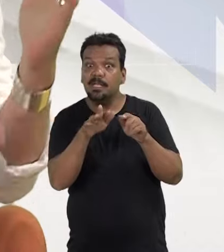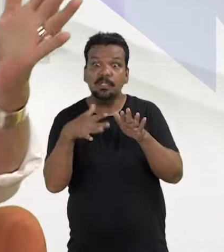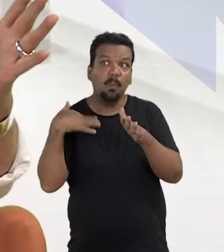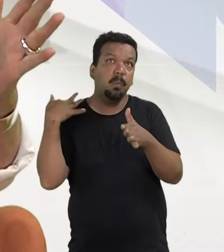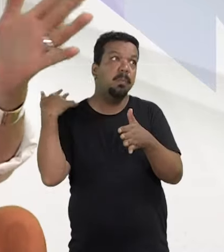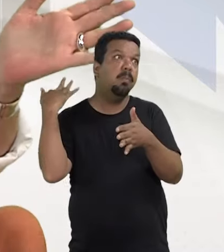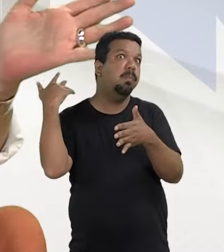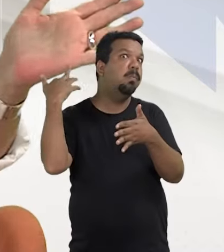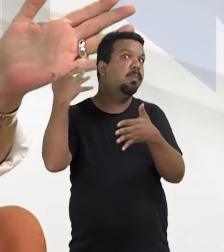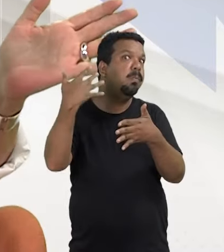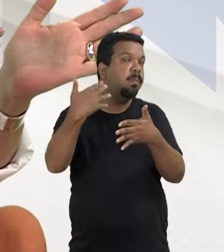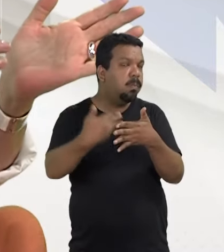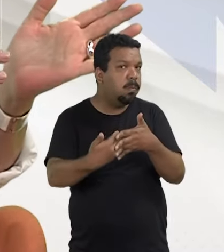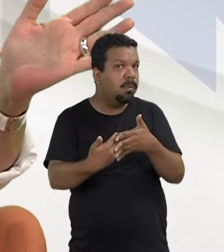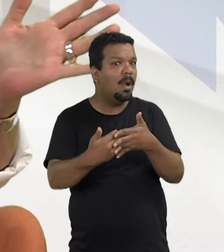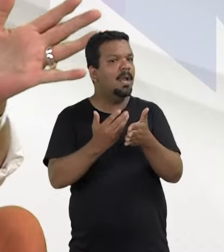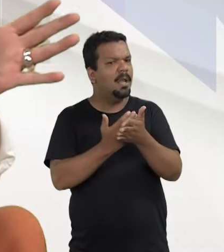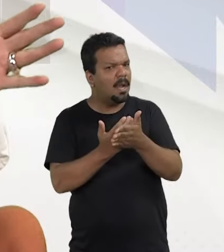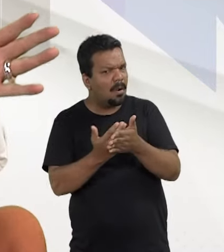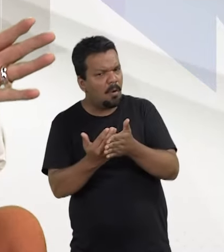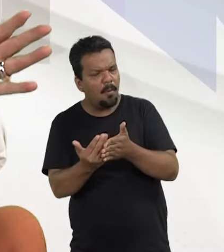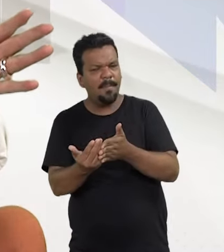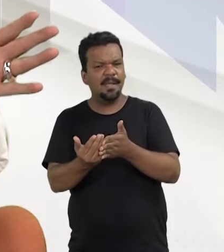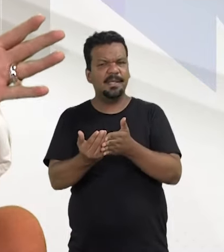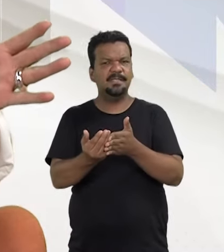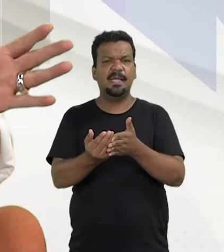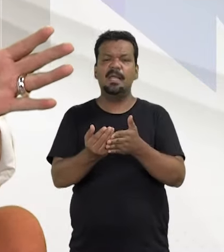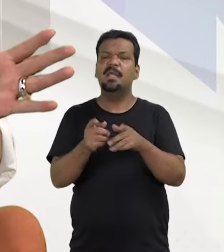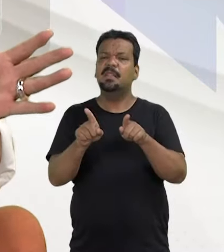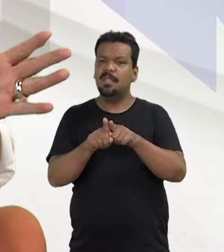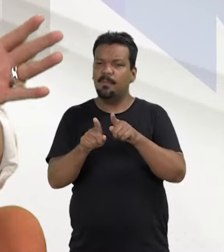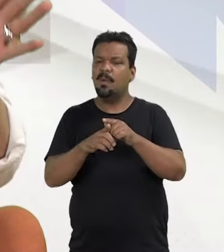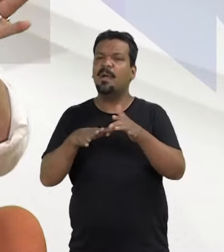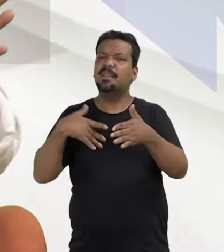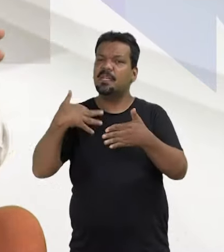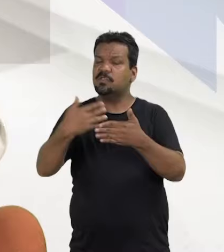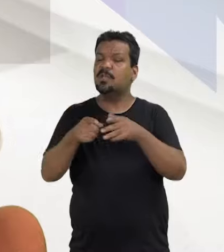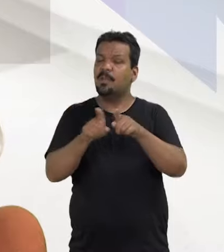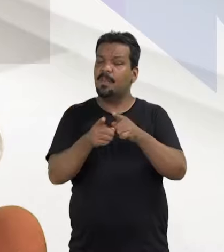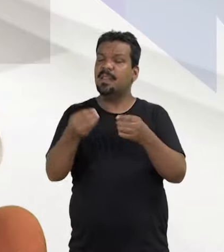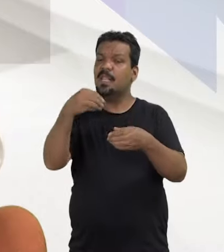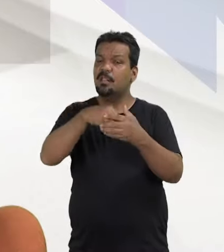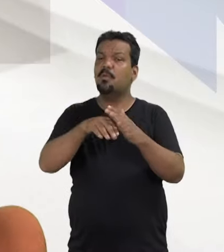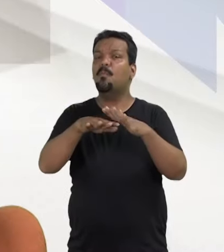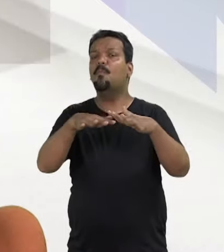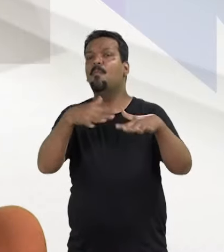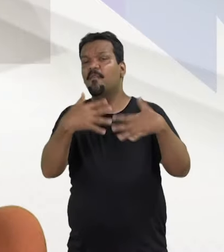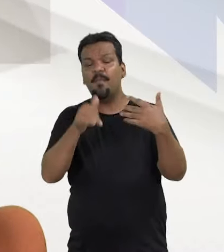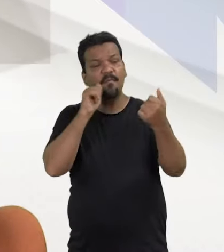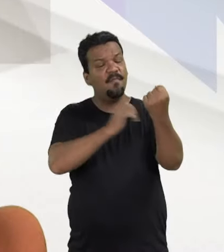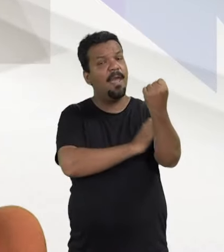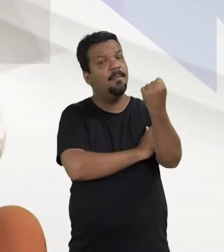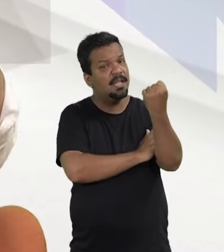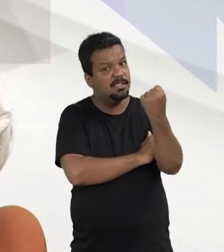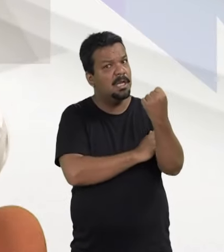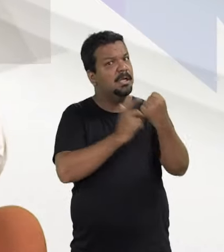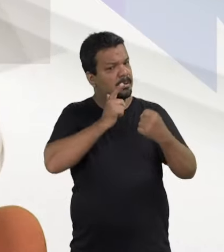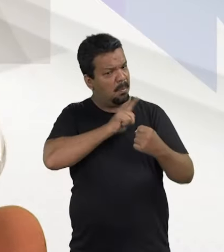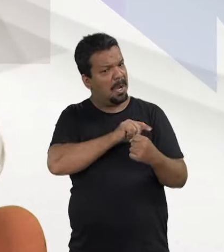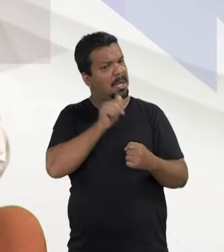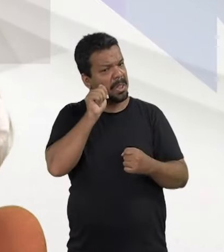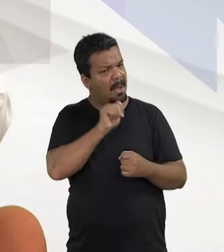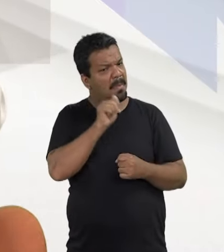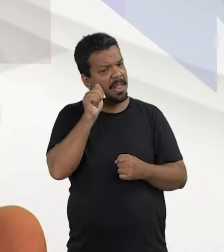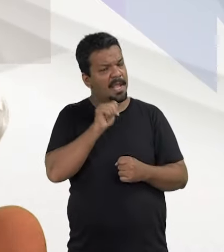veja, a Tereza vem dessa trajetória, a Tereza começa uma trajetória também junto ao movimento feminista, que isso é um